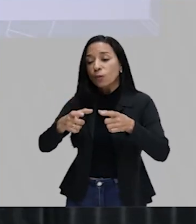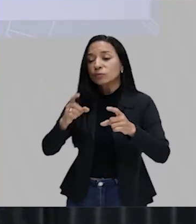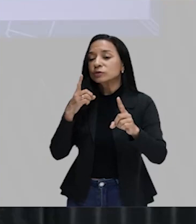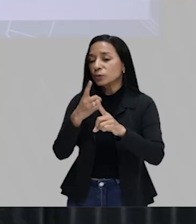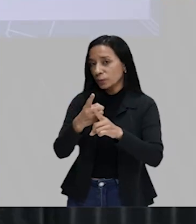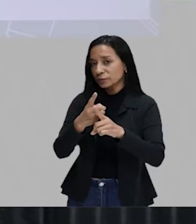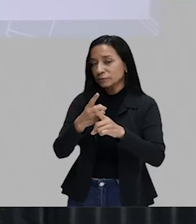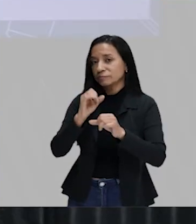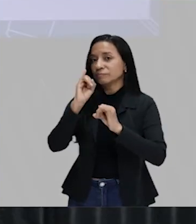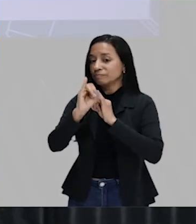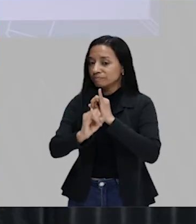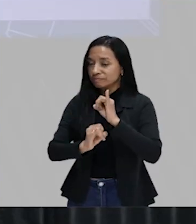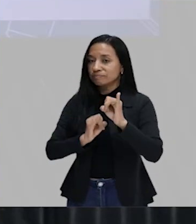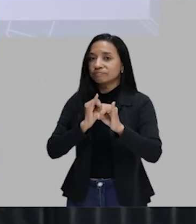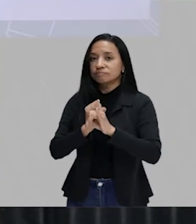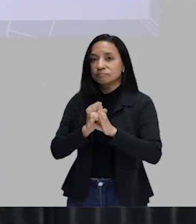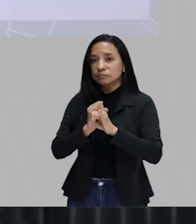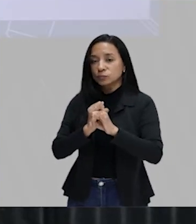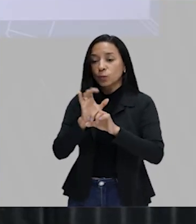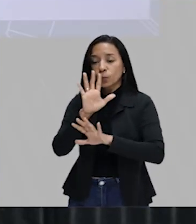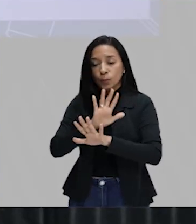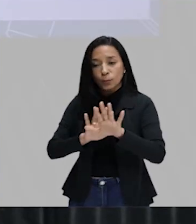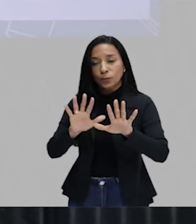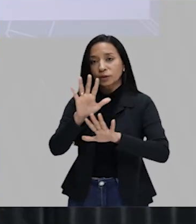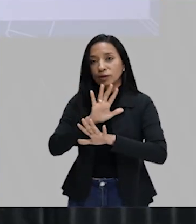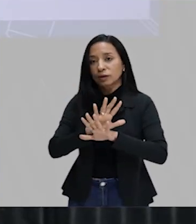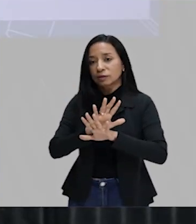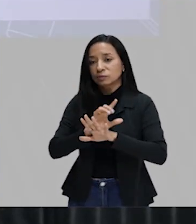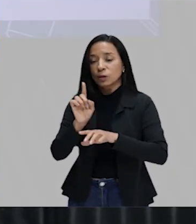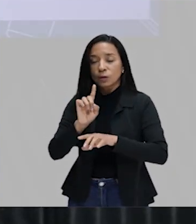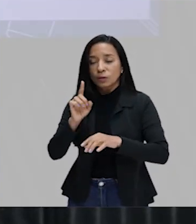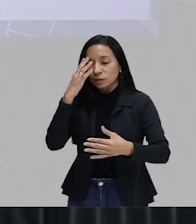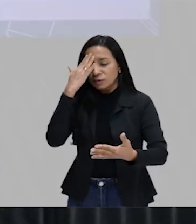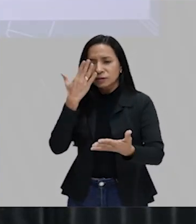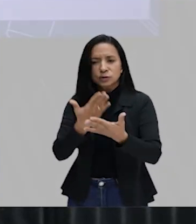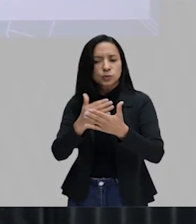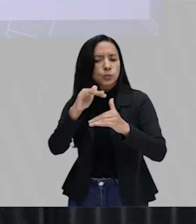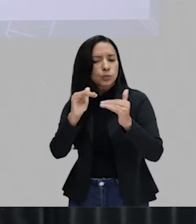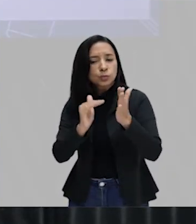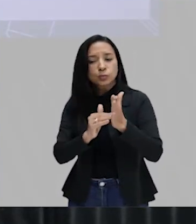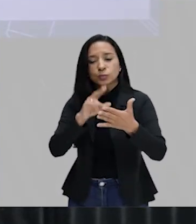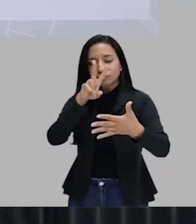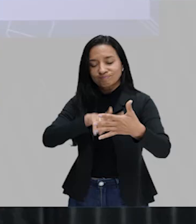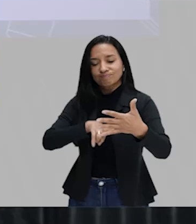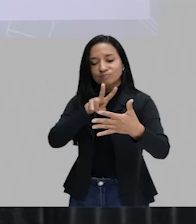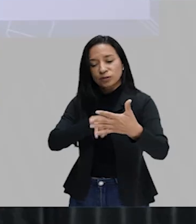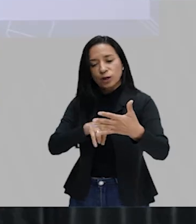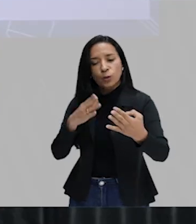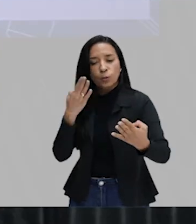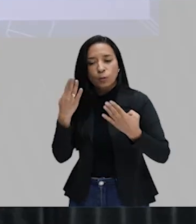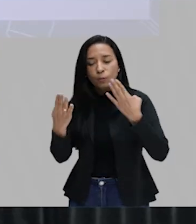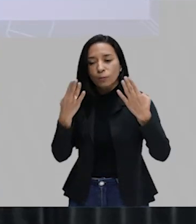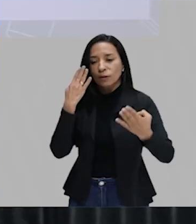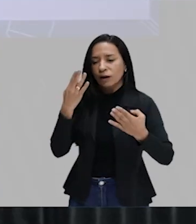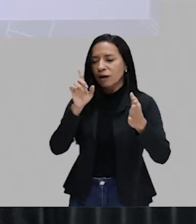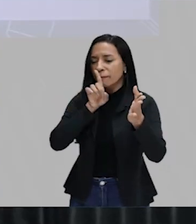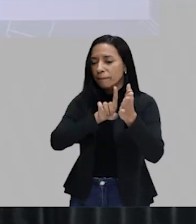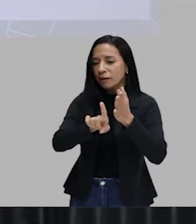internet. Tomem muito cuidado. Não acreditem em tudo que vocês leem, comparem,